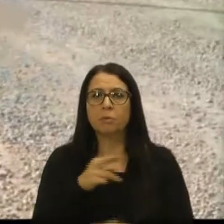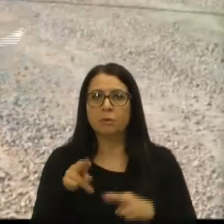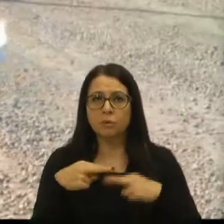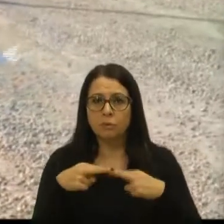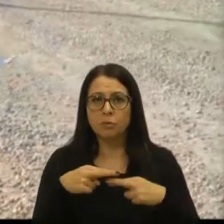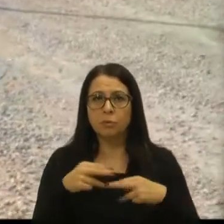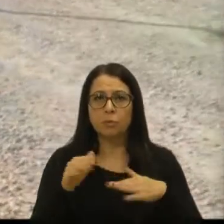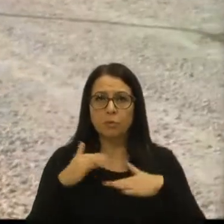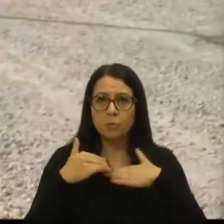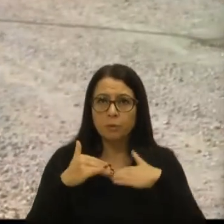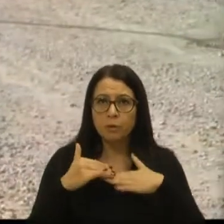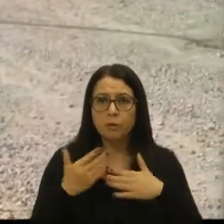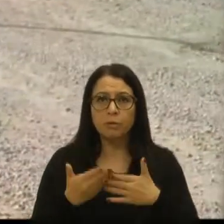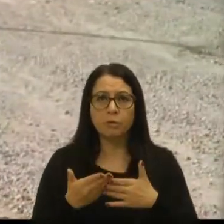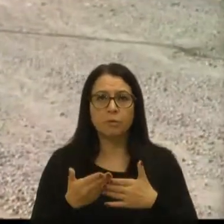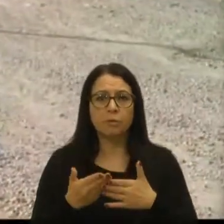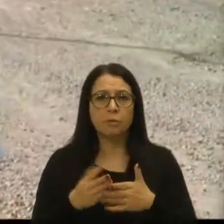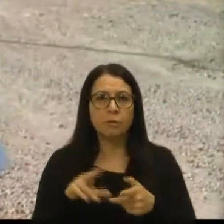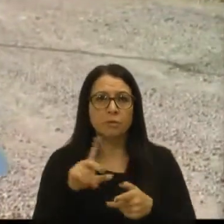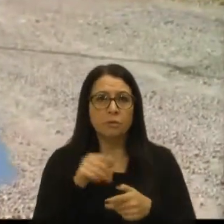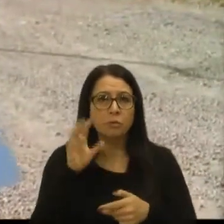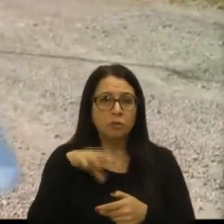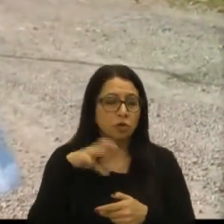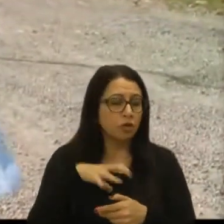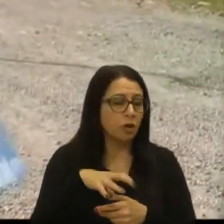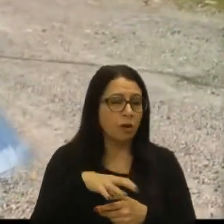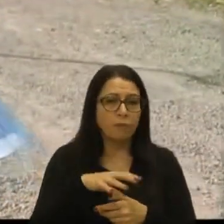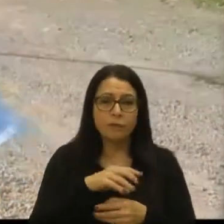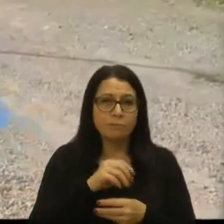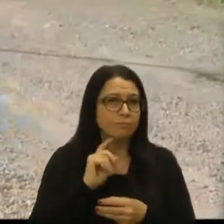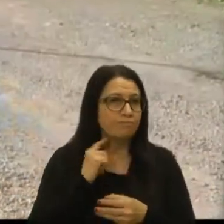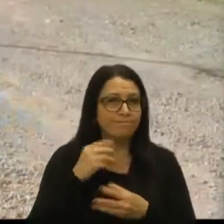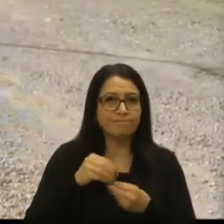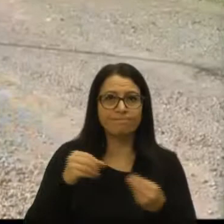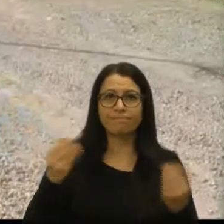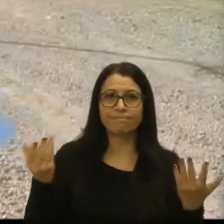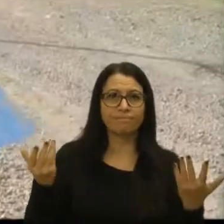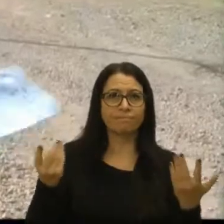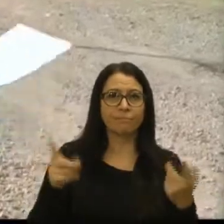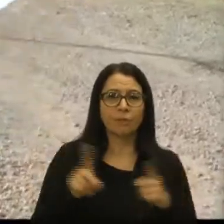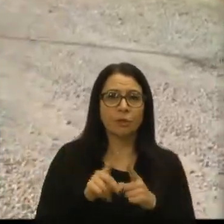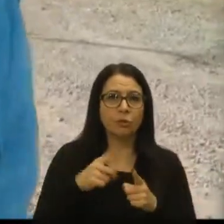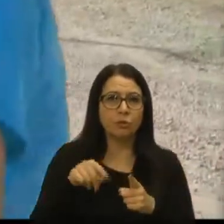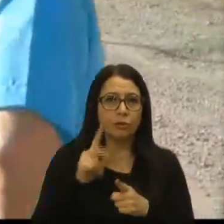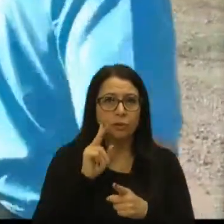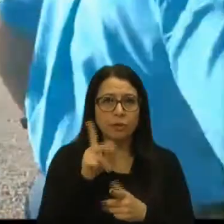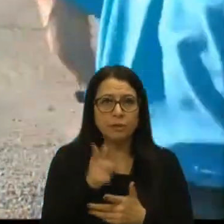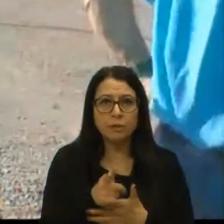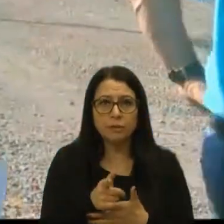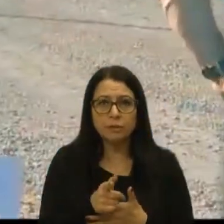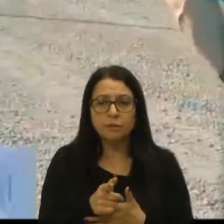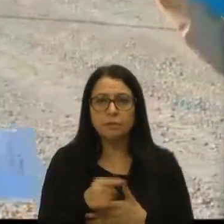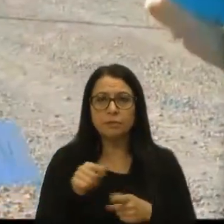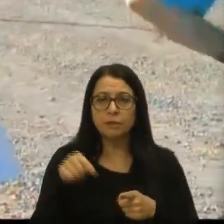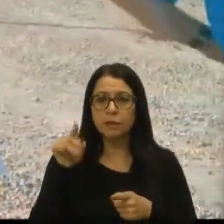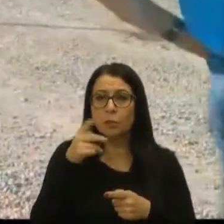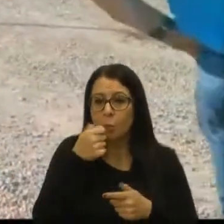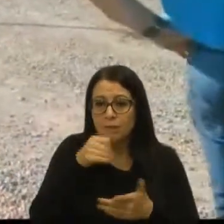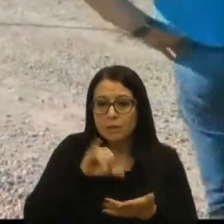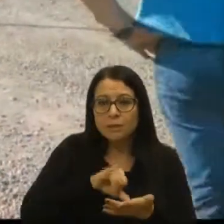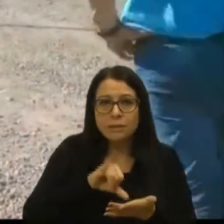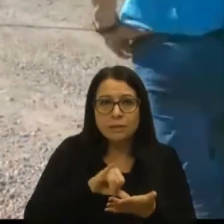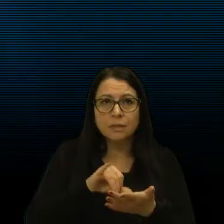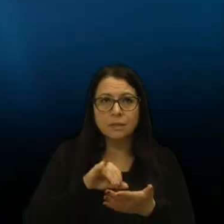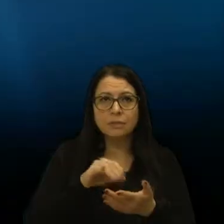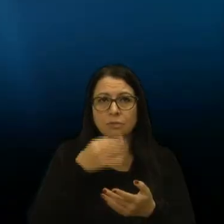caminhões, aí quando chove é barro, e quando é seco é um pó, e é o centro de Caxias aqui, não é um bairro.